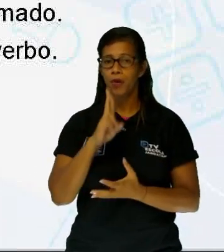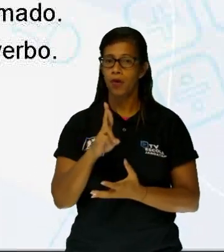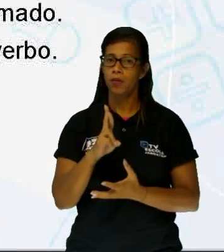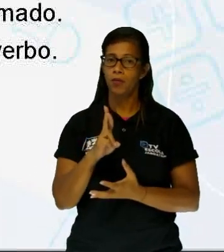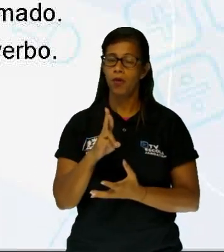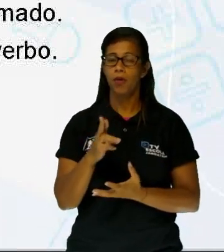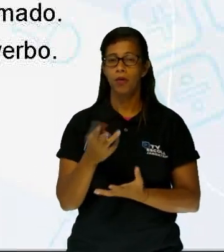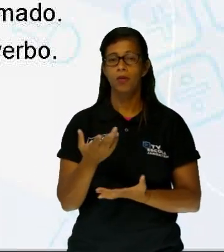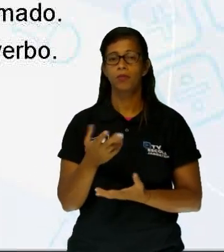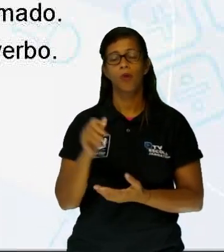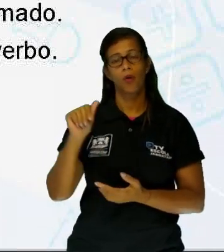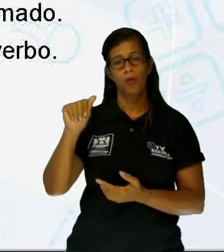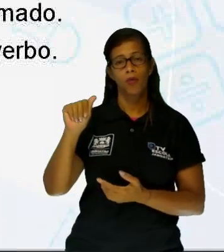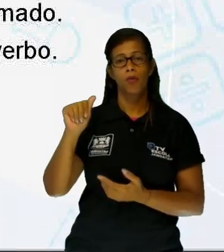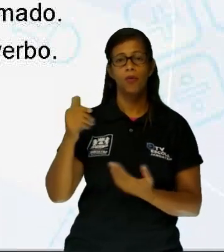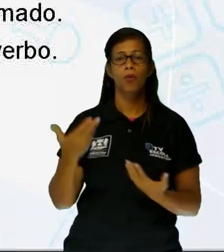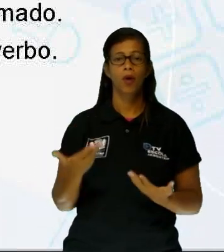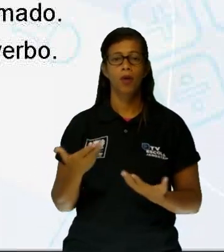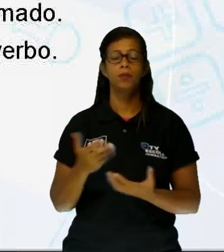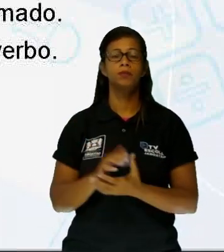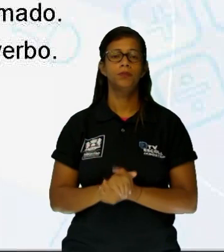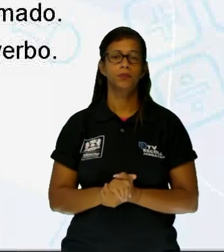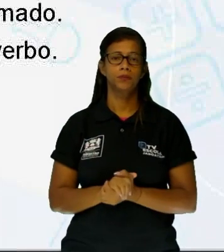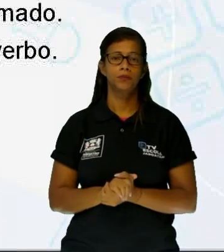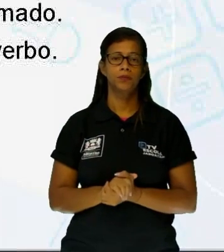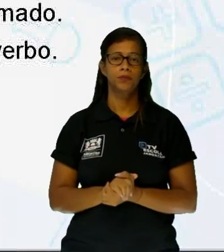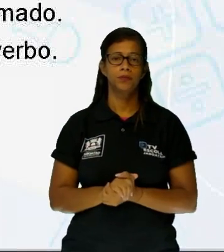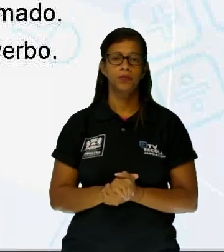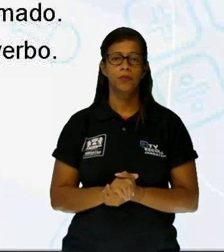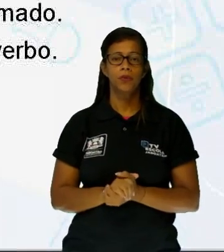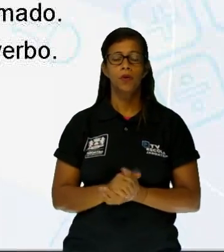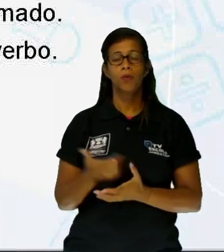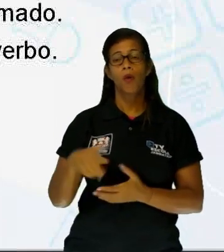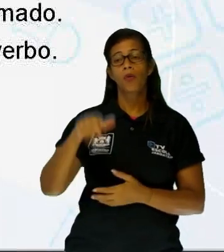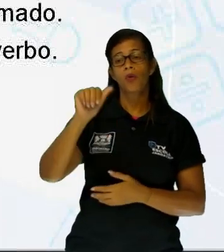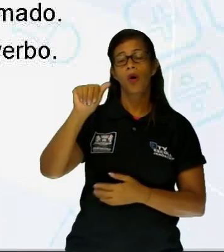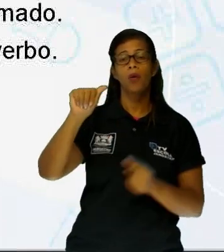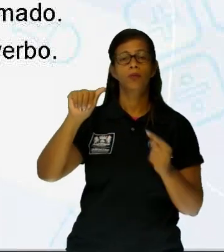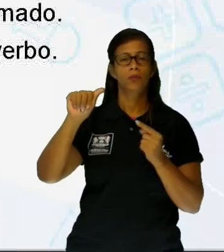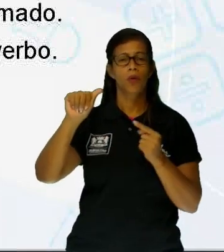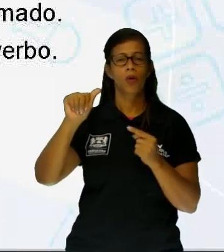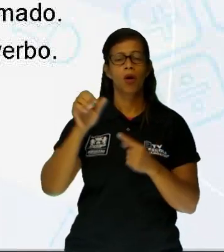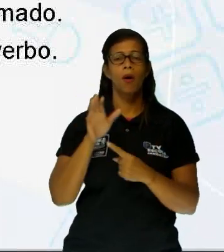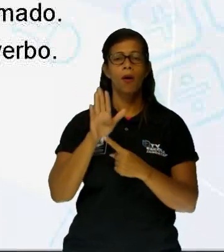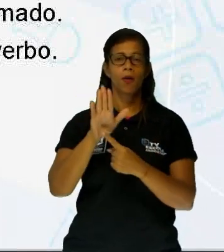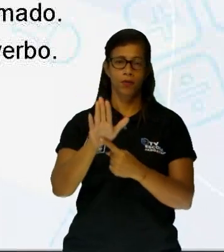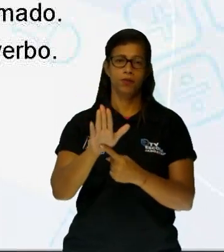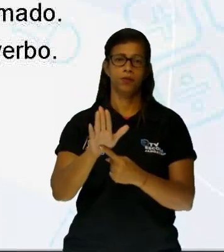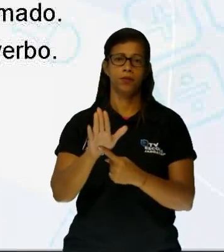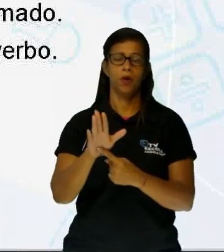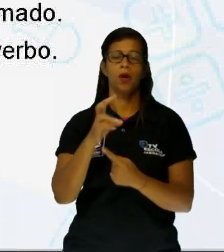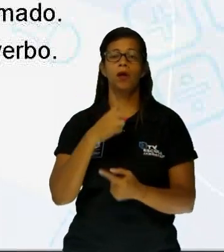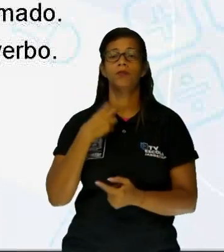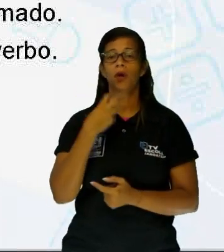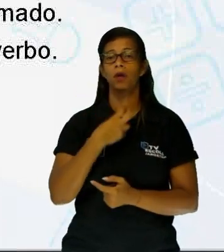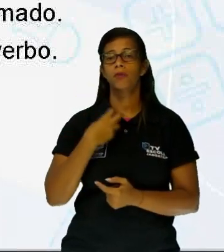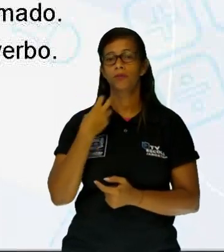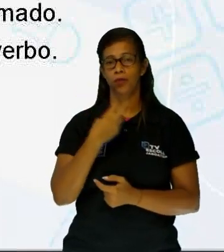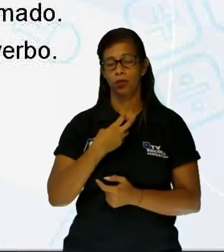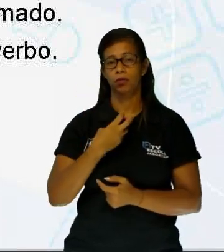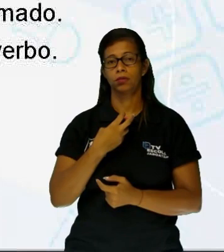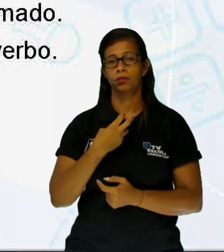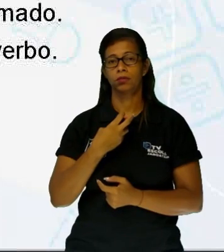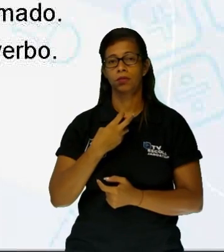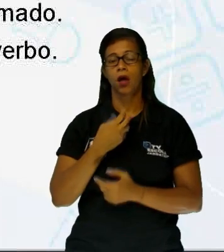vendo o termo denunciado. No item A, denunciavam está associado a ação que dá voz a um sujeito coisa. Ou seja,